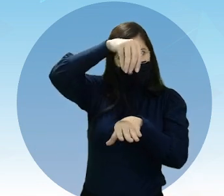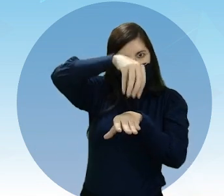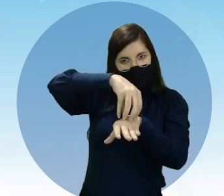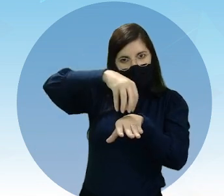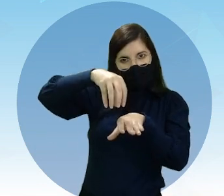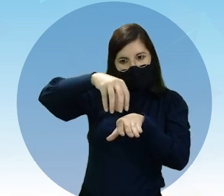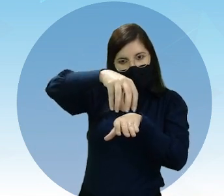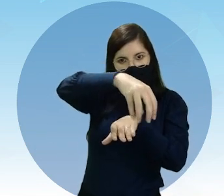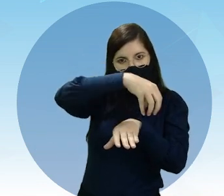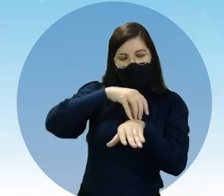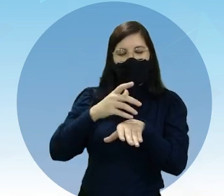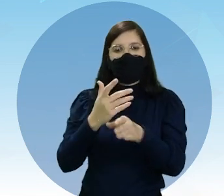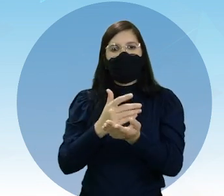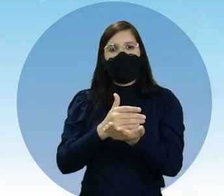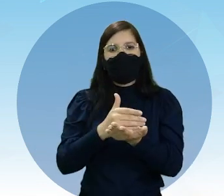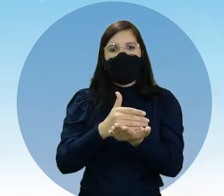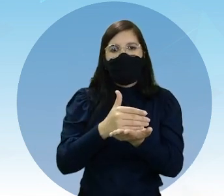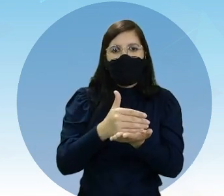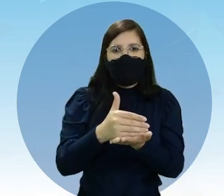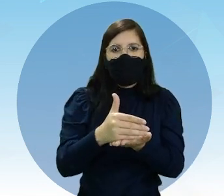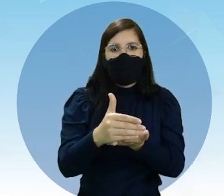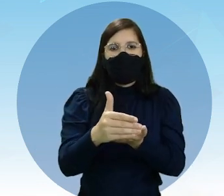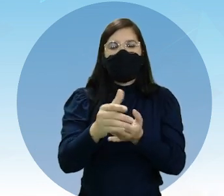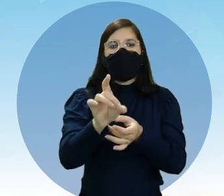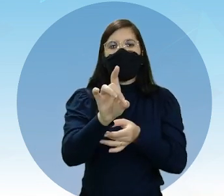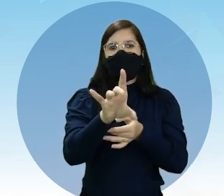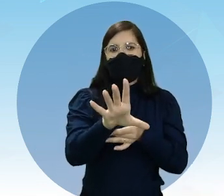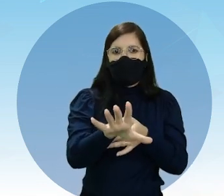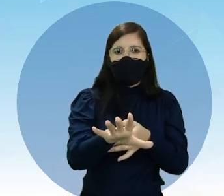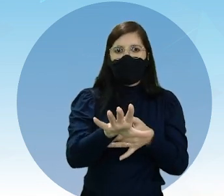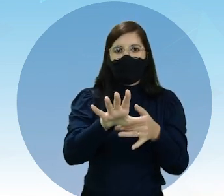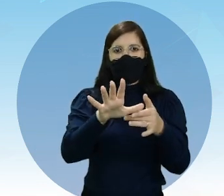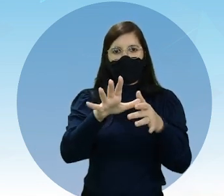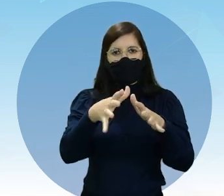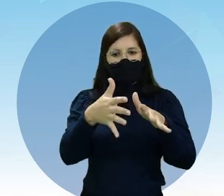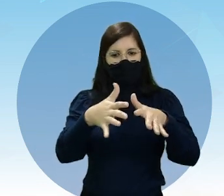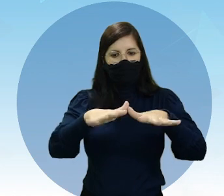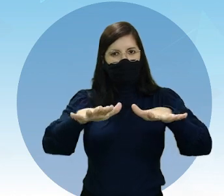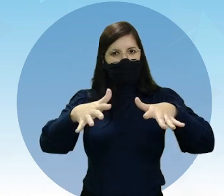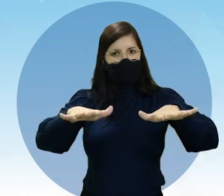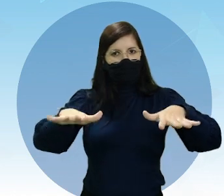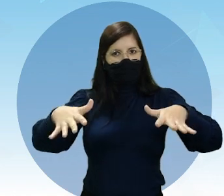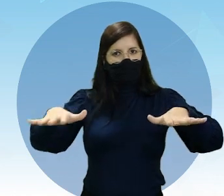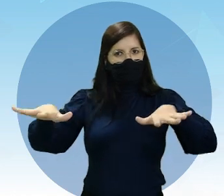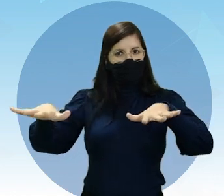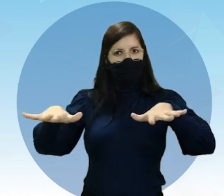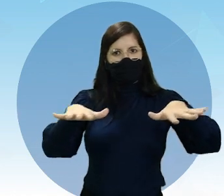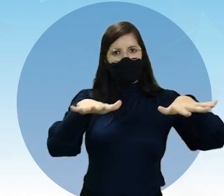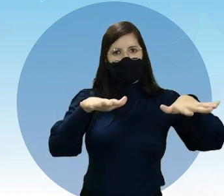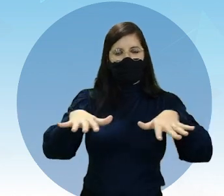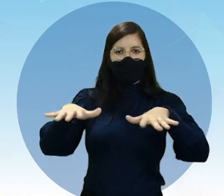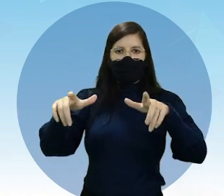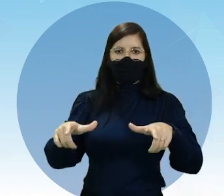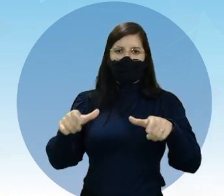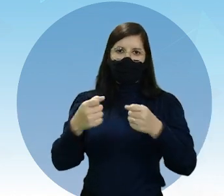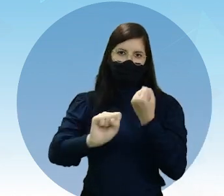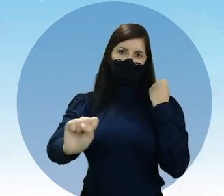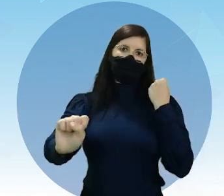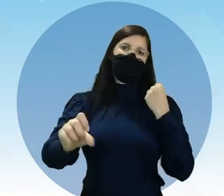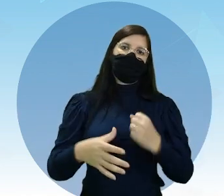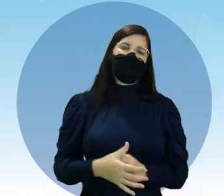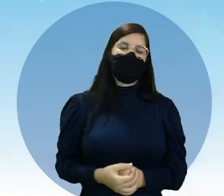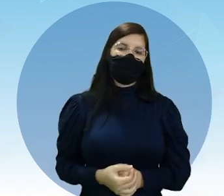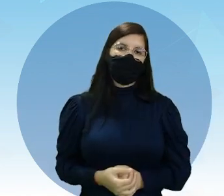inicialmente, estavam agrupadas em uma massa territorial que era imensa,